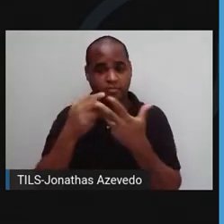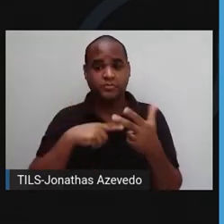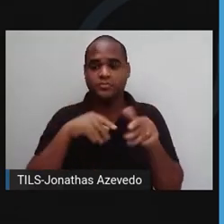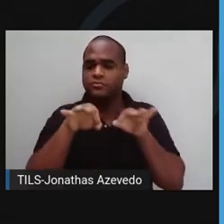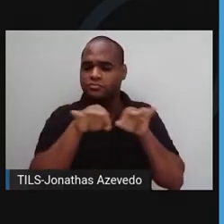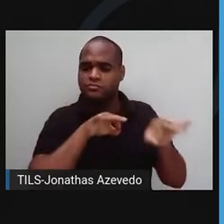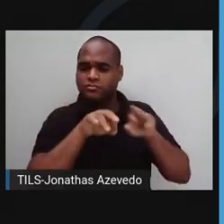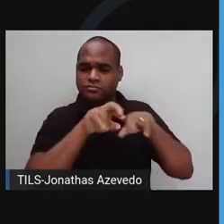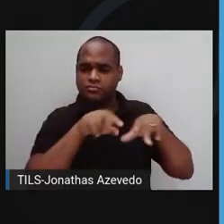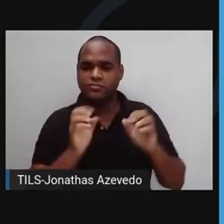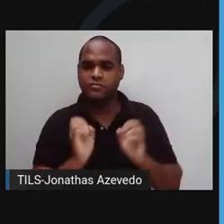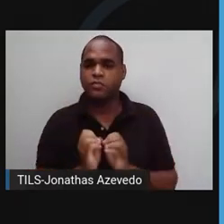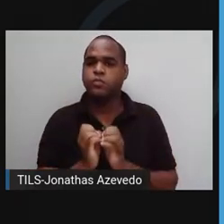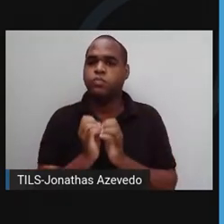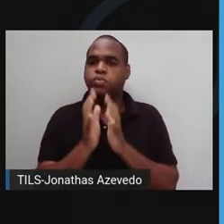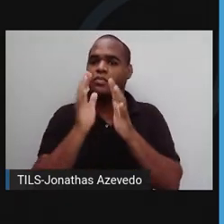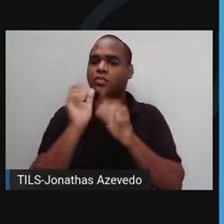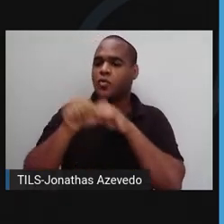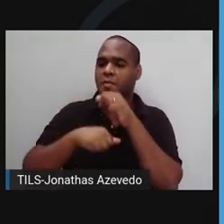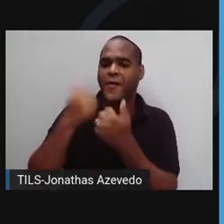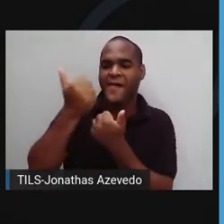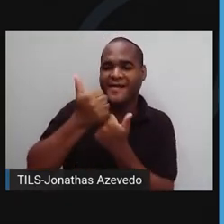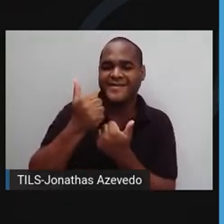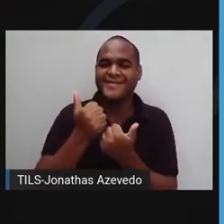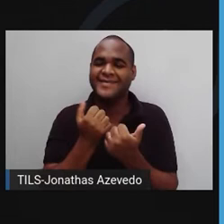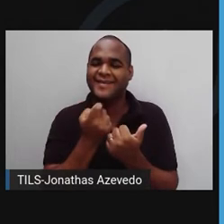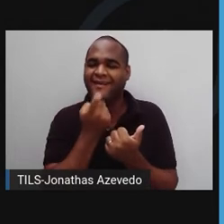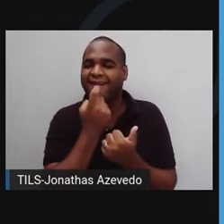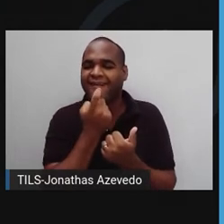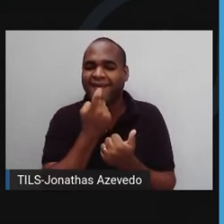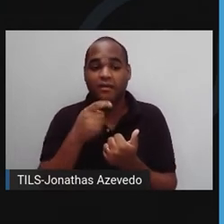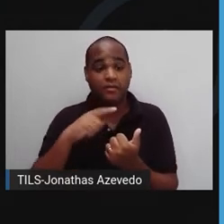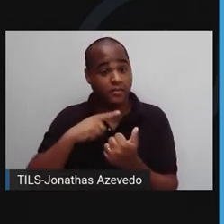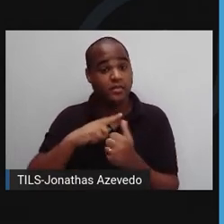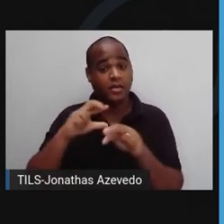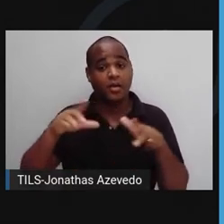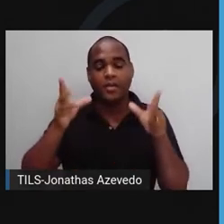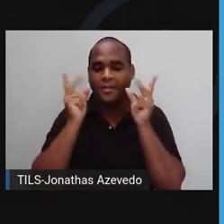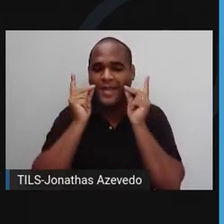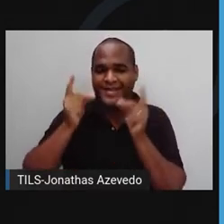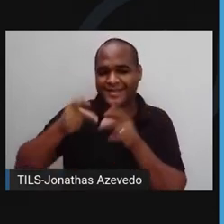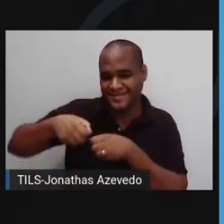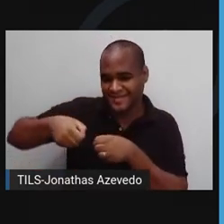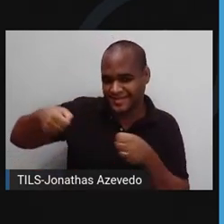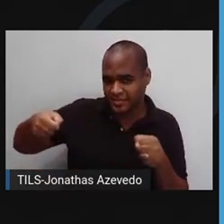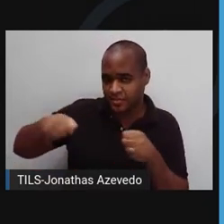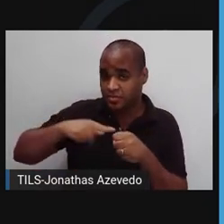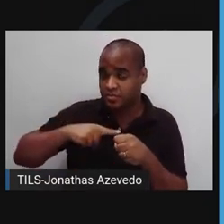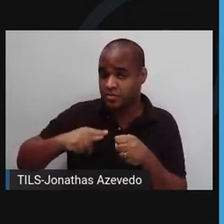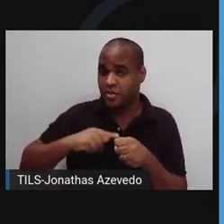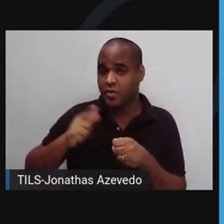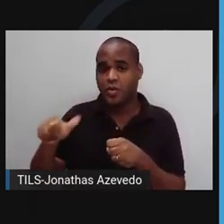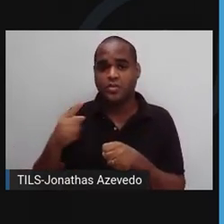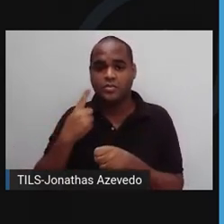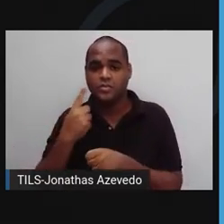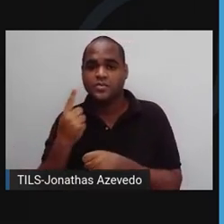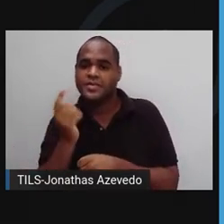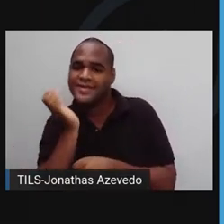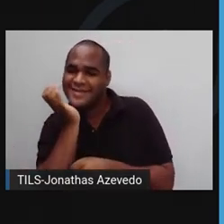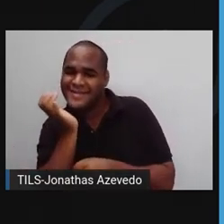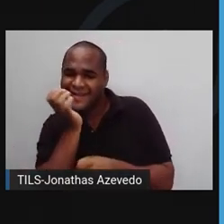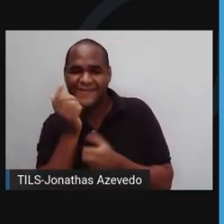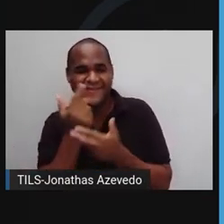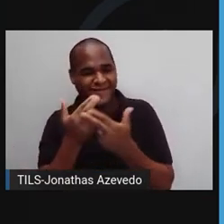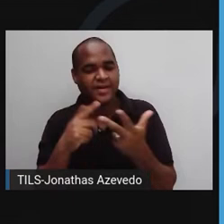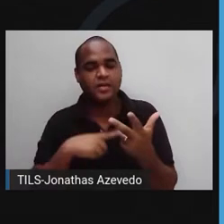construir naves espaciais e substituir ossos, ou fino e flexível o bastante para fazermos sacolas plásticas que pesam tanto quanto um centavo, mas consegue carregar até